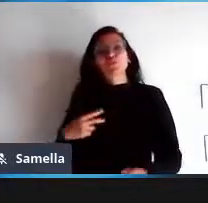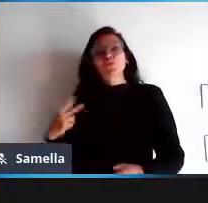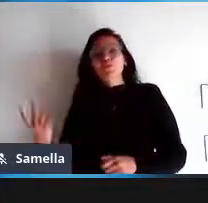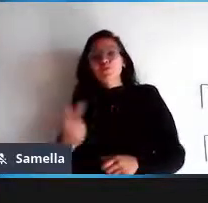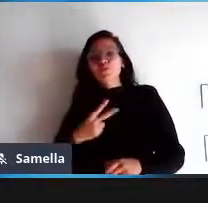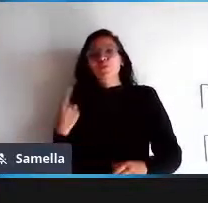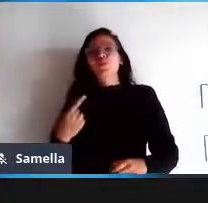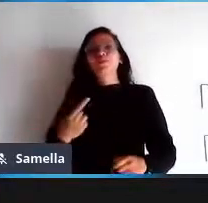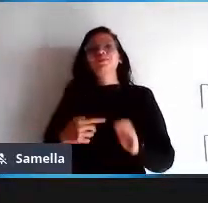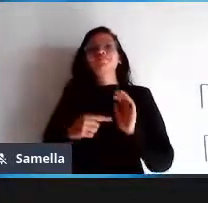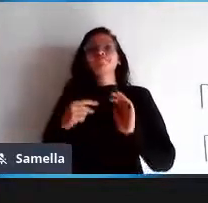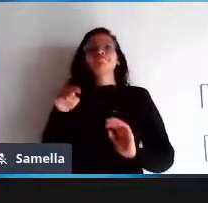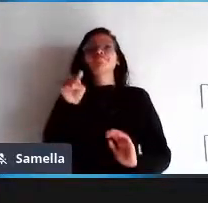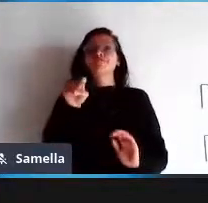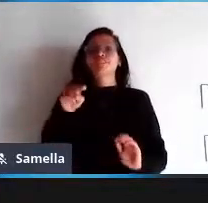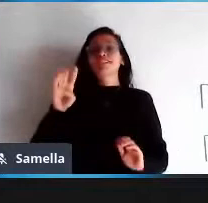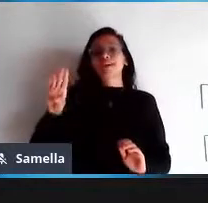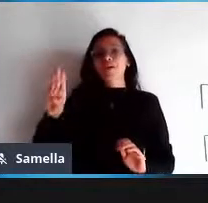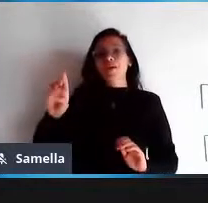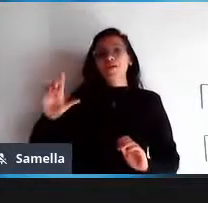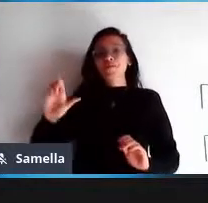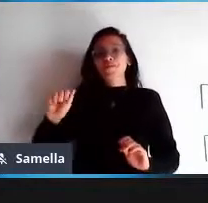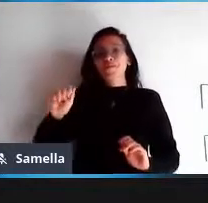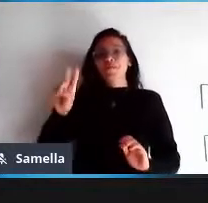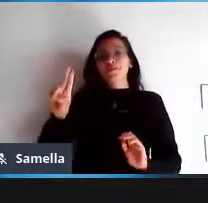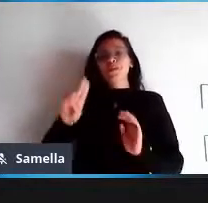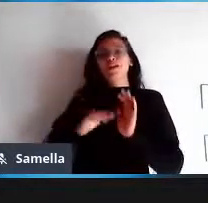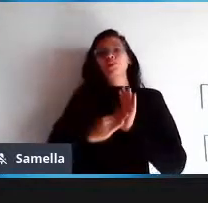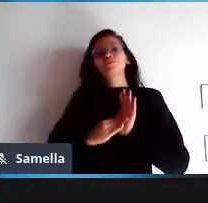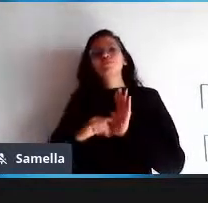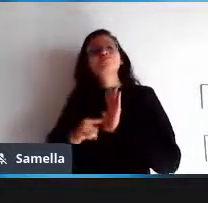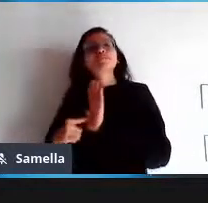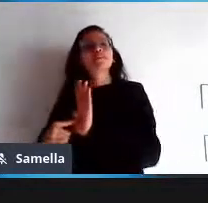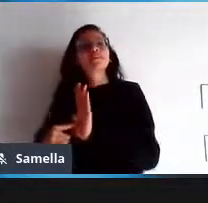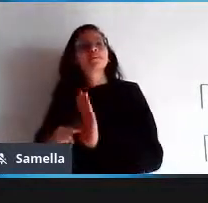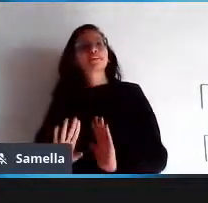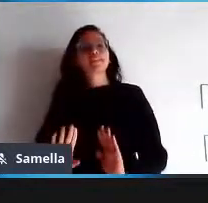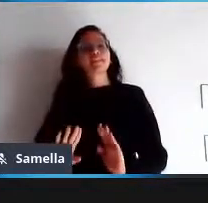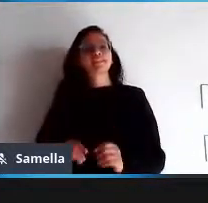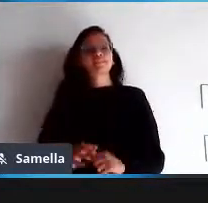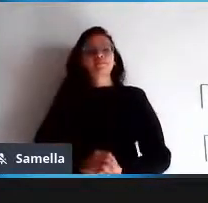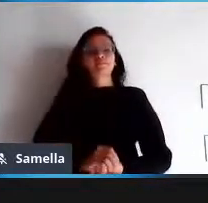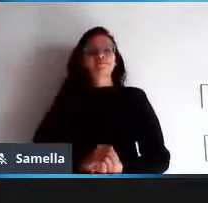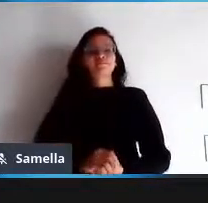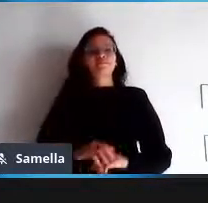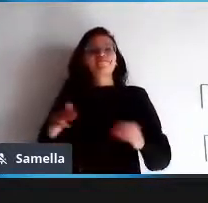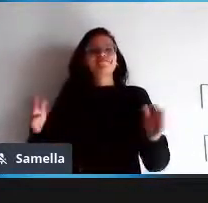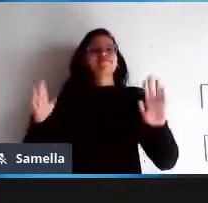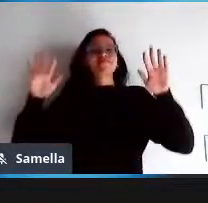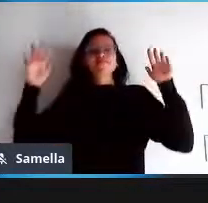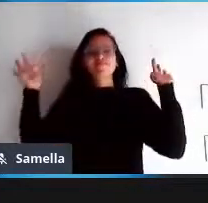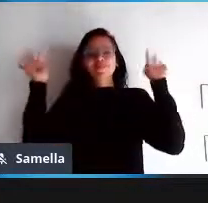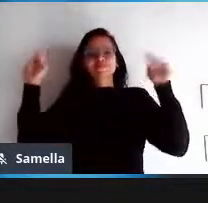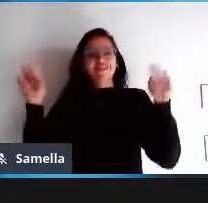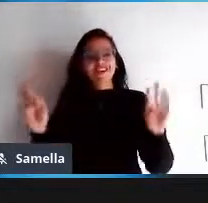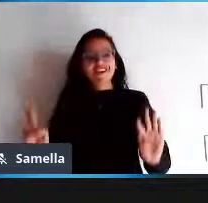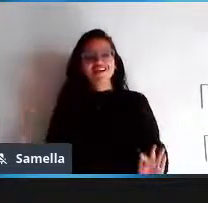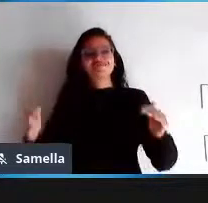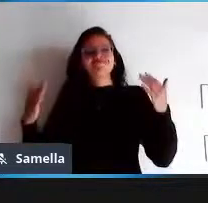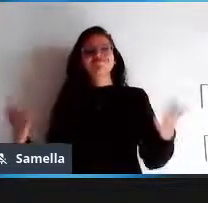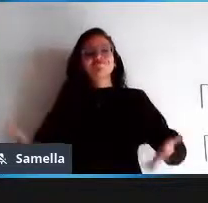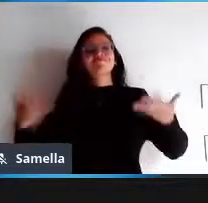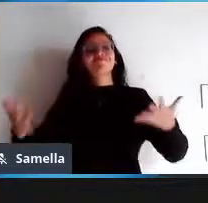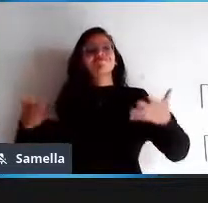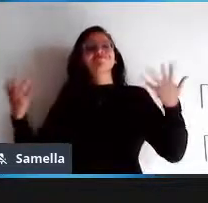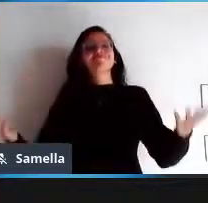se apresentar e já dar início a sua palestra muito obrigado pela sua presença maravilha é antes eu